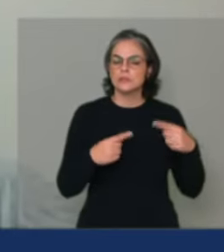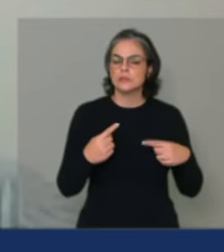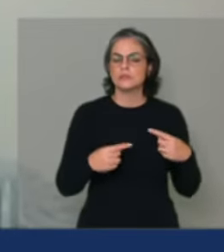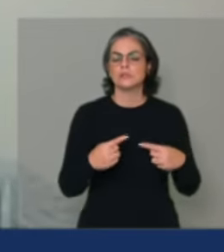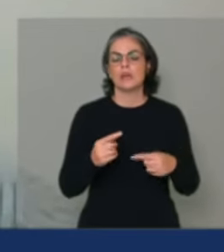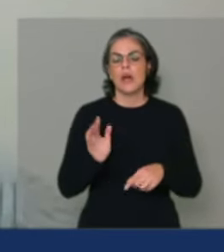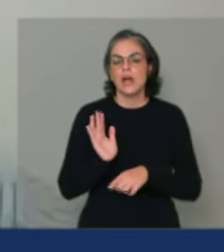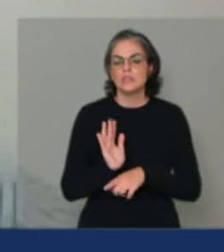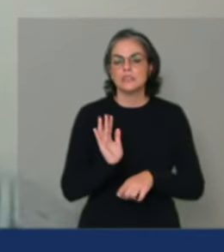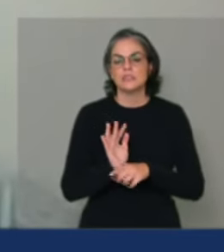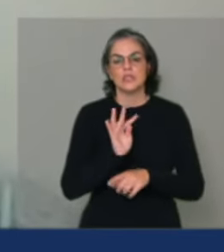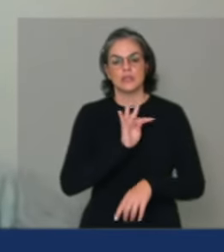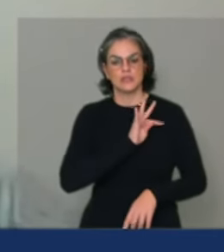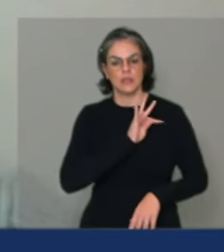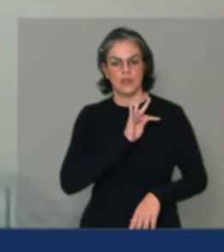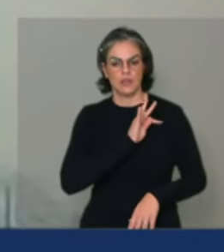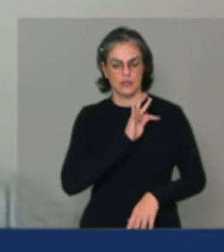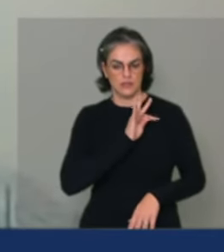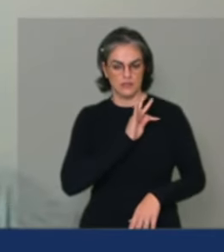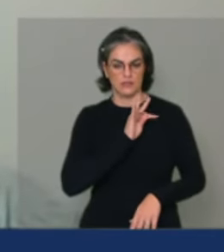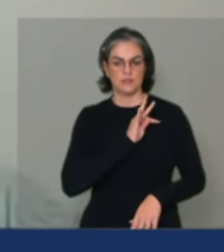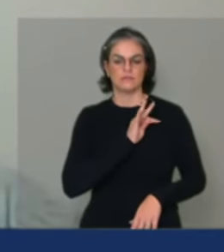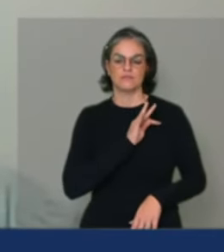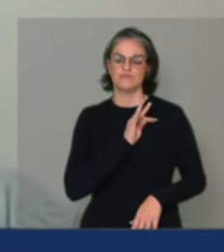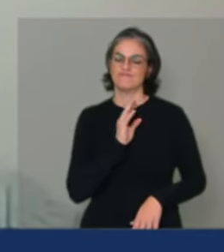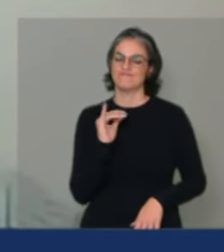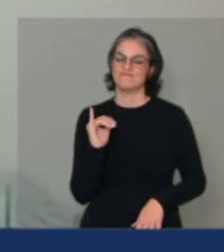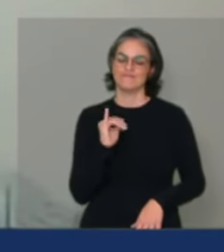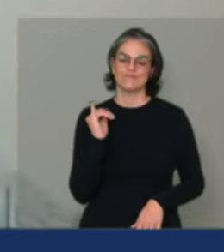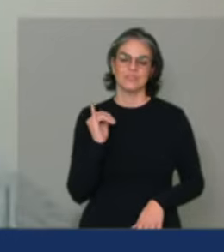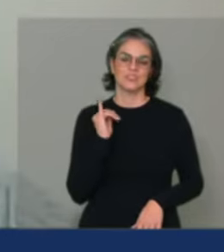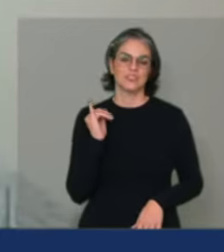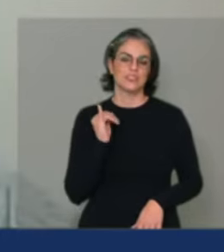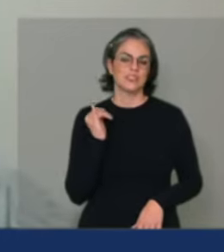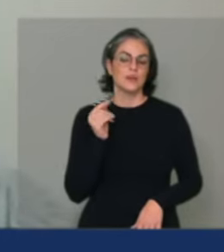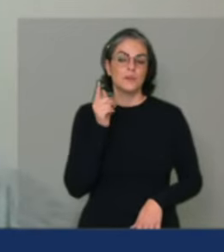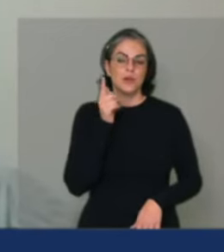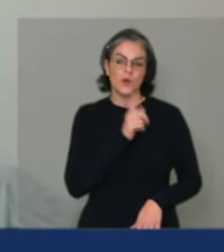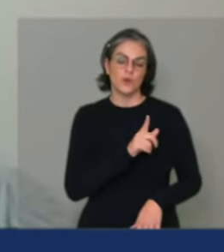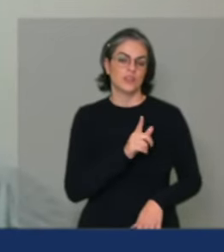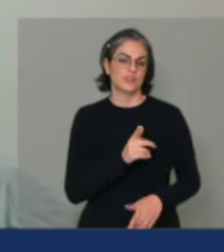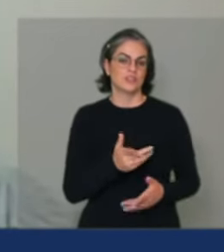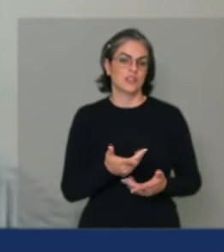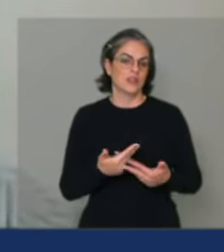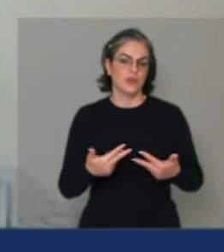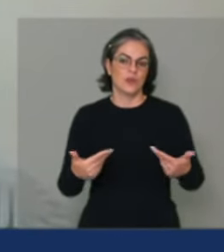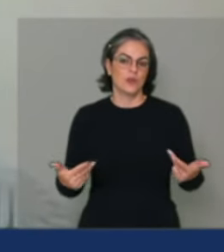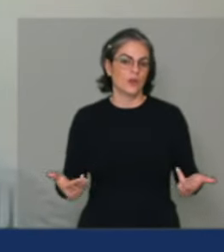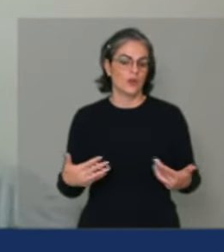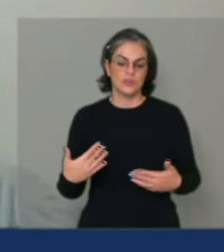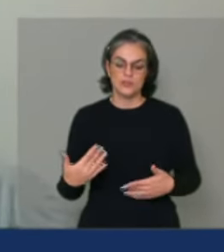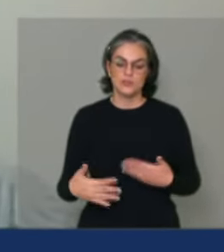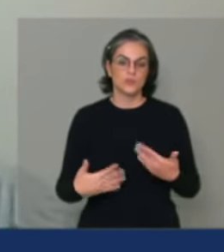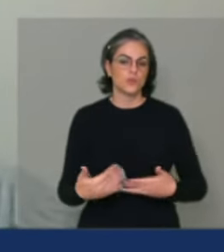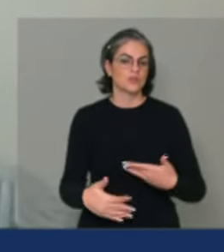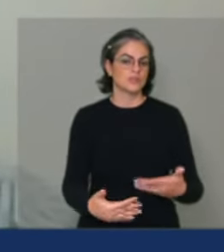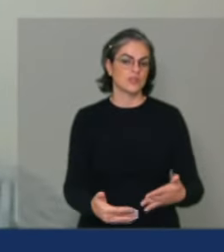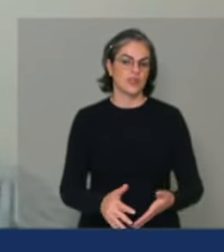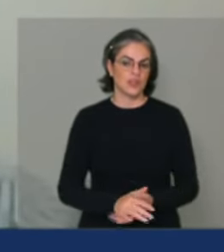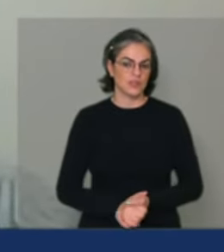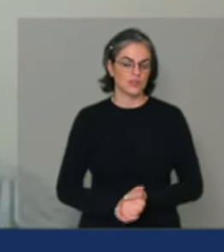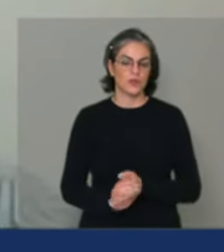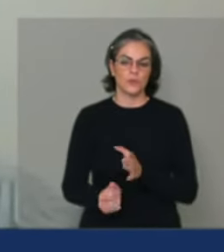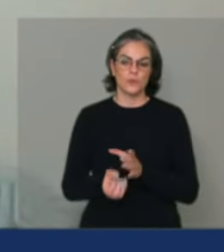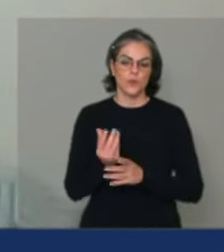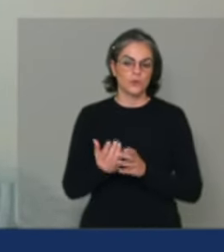técnica, que é algo preponderante para a consolidação dos processos produtivos e